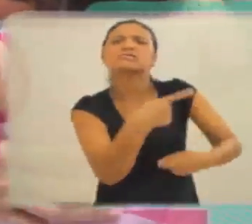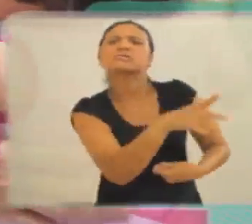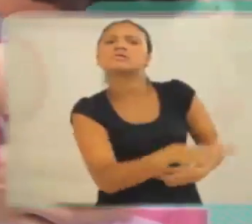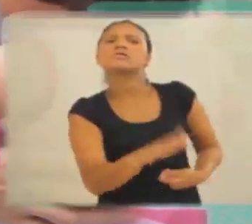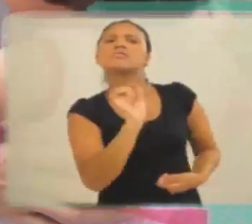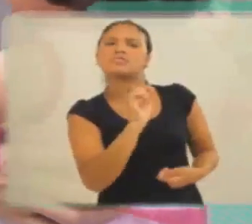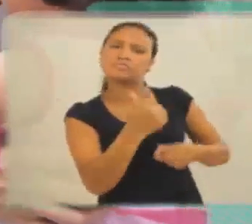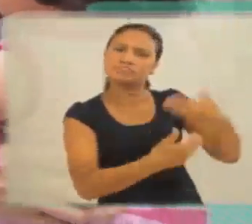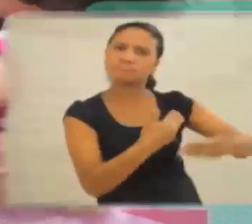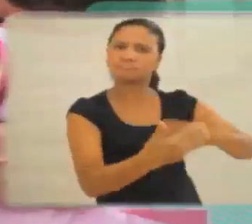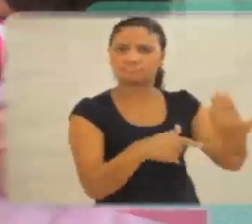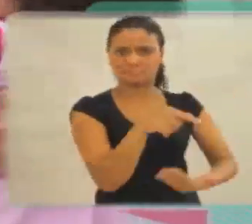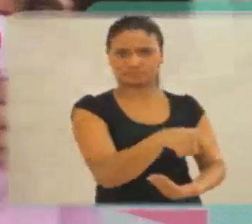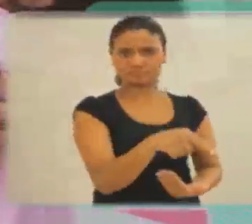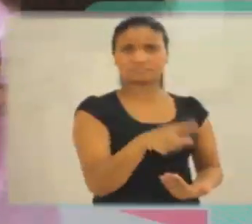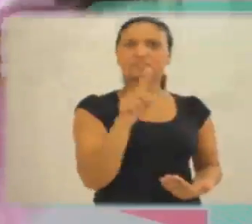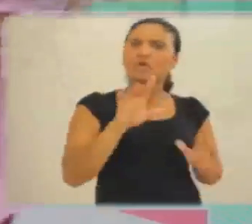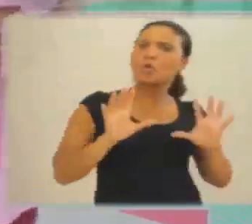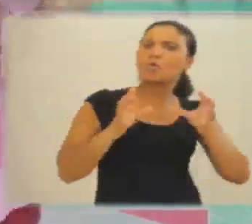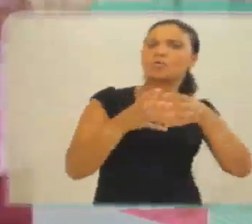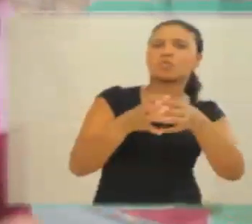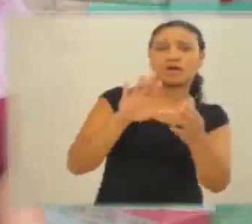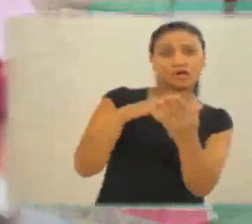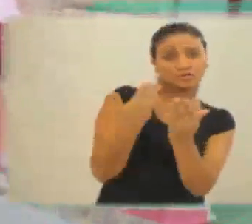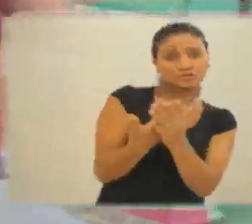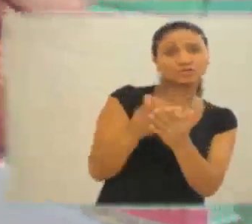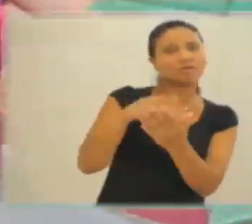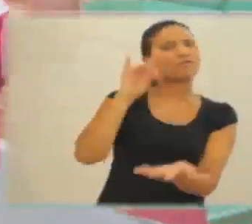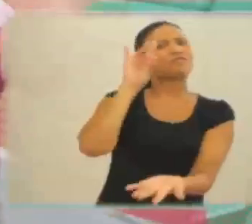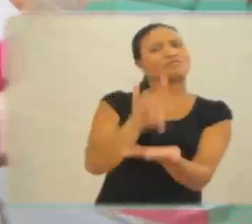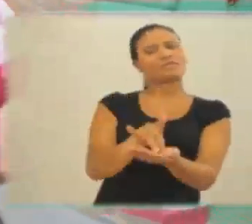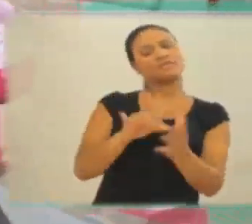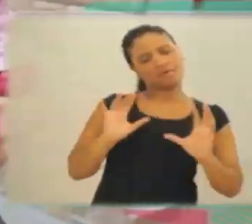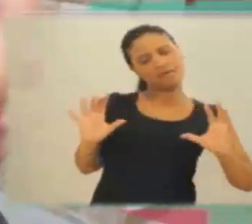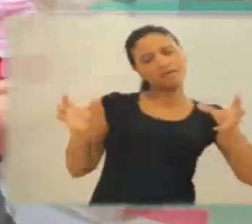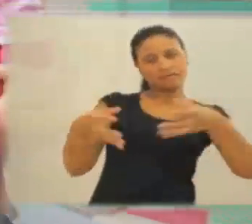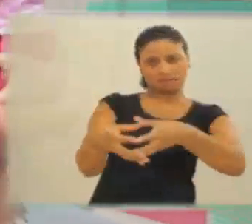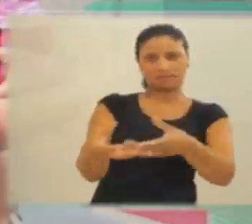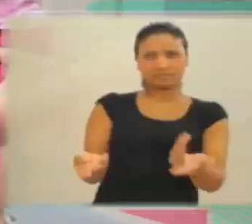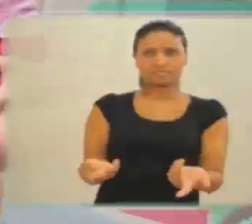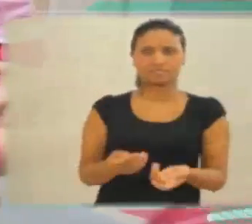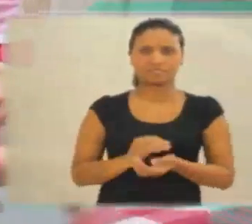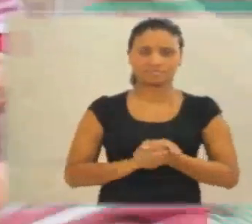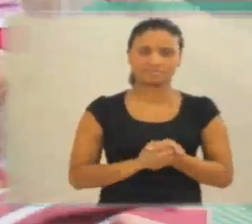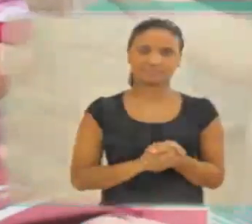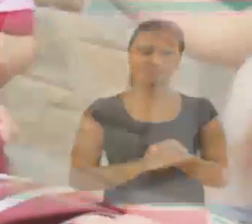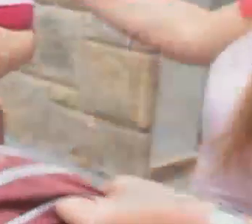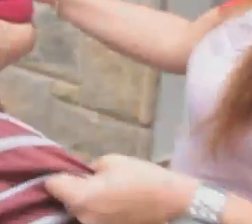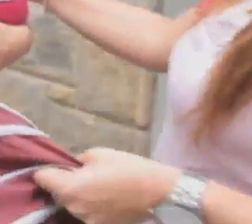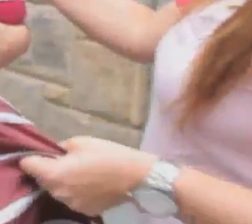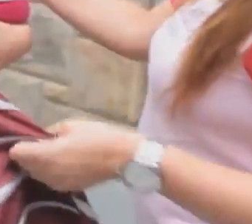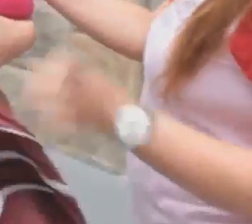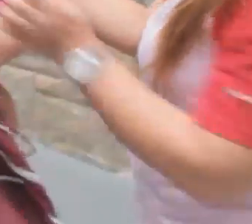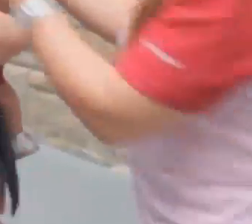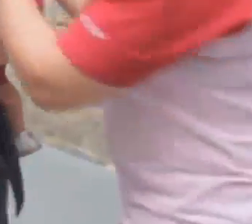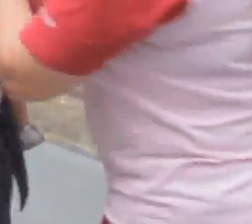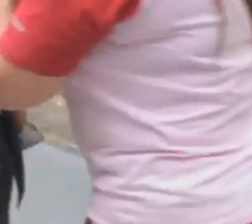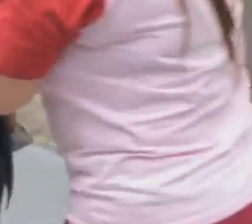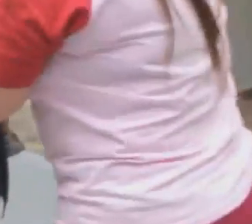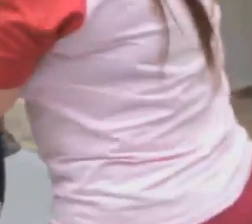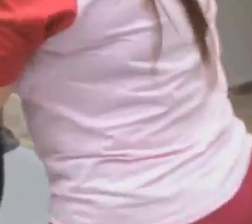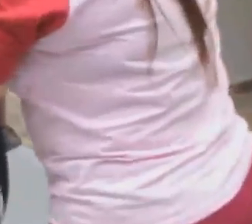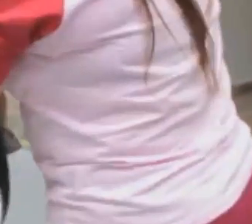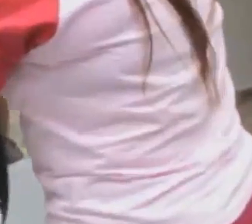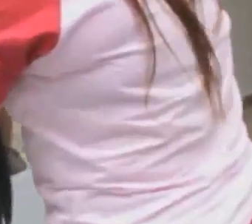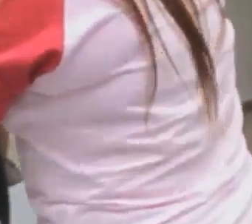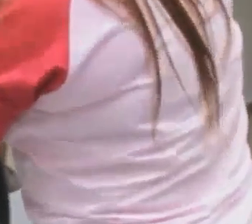necessários, que se tornam necessários para essas crianças. E é um conjunto. A escola vem, na verdade, agregar. Responsável chega